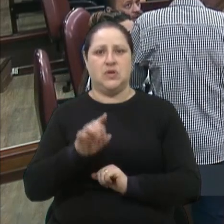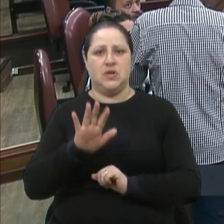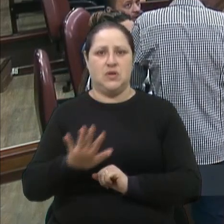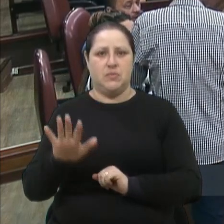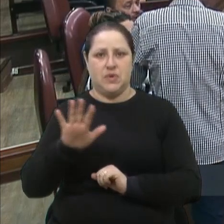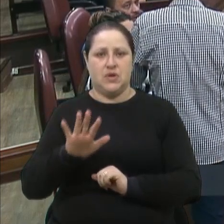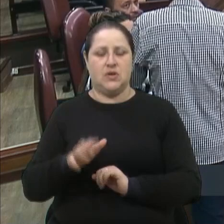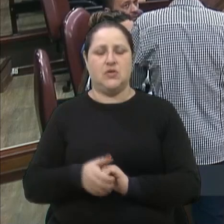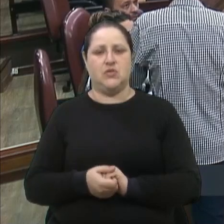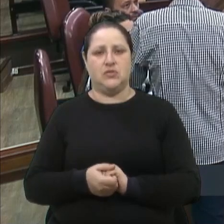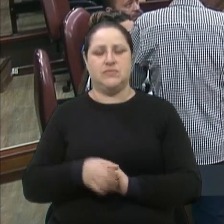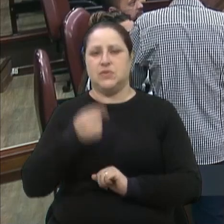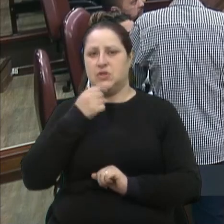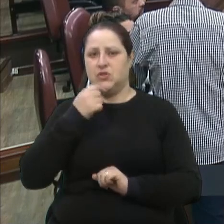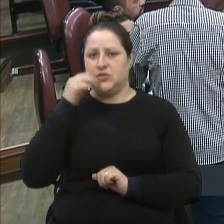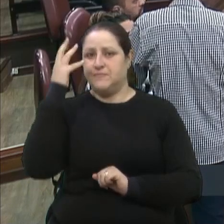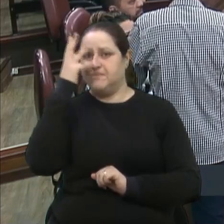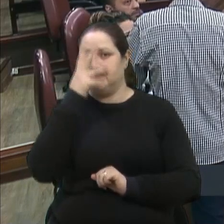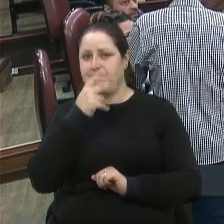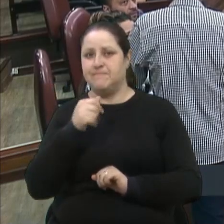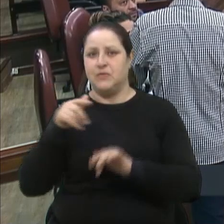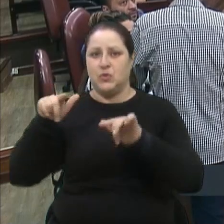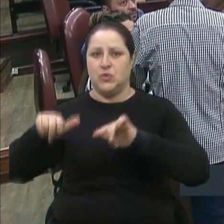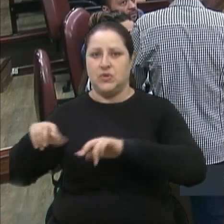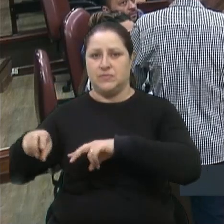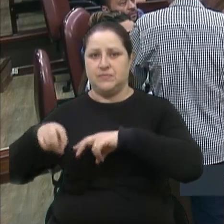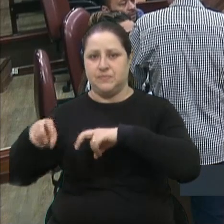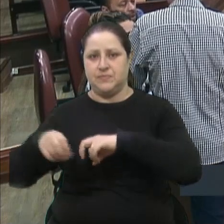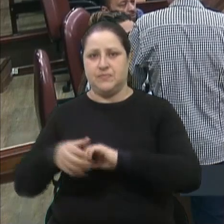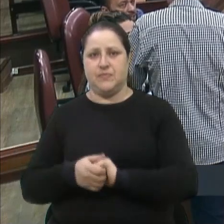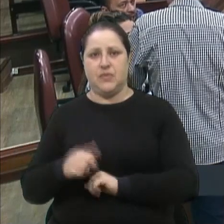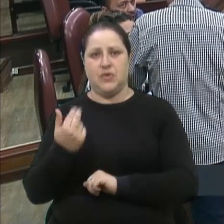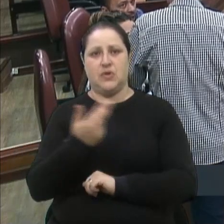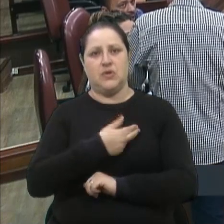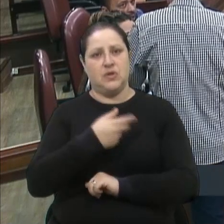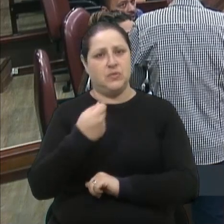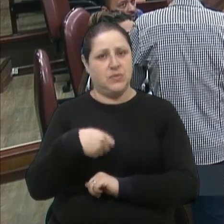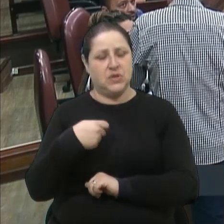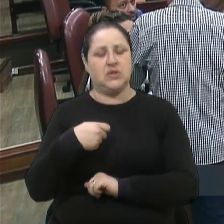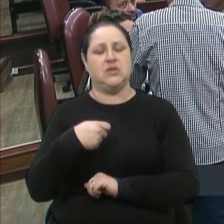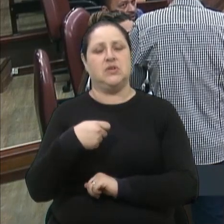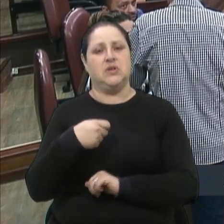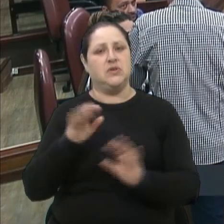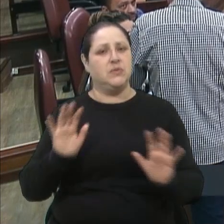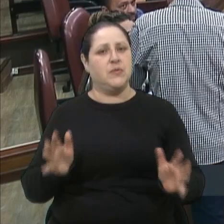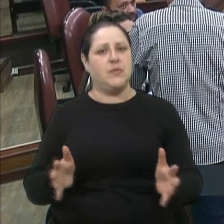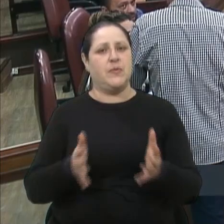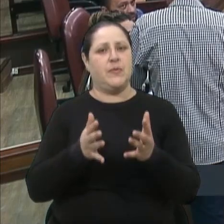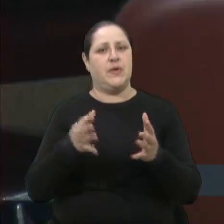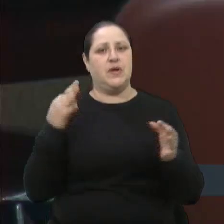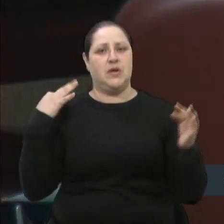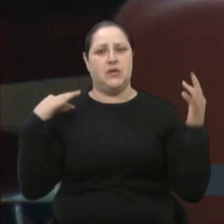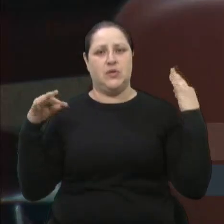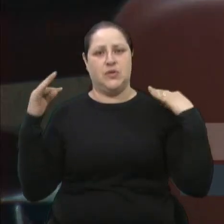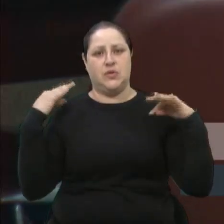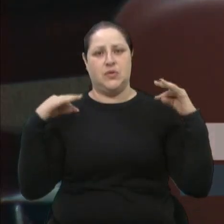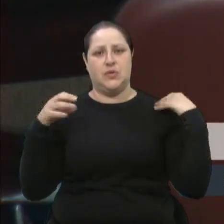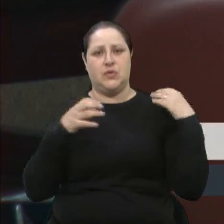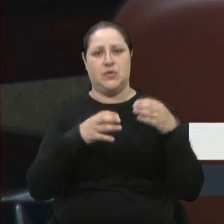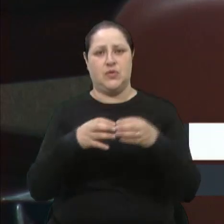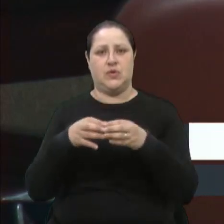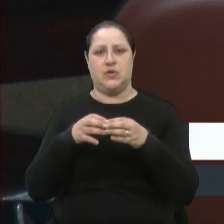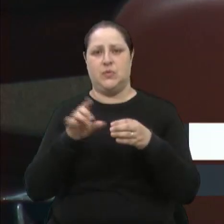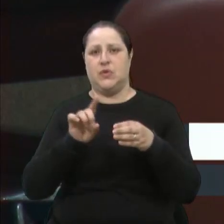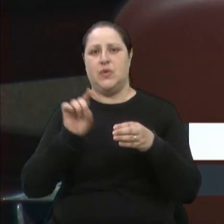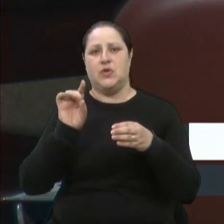é belíssima, o seu interior. Eu acho que todos nós temos que ser promotores do turismo, não deixar isso só a cargo da Secretaria